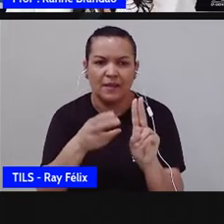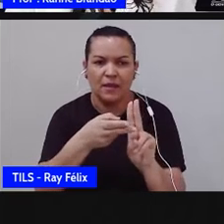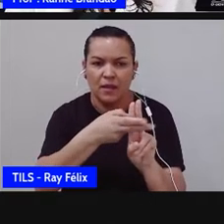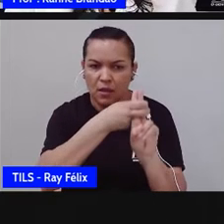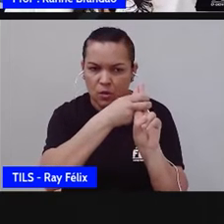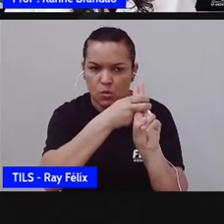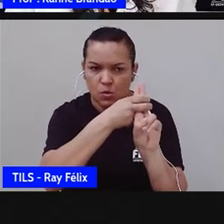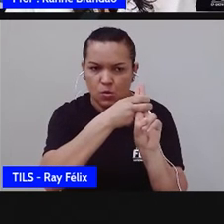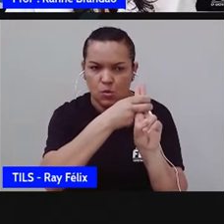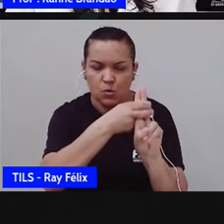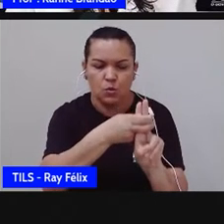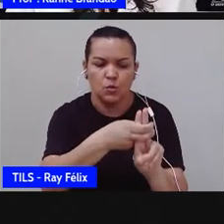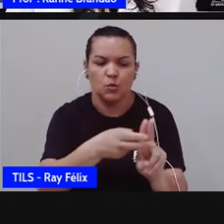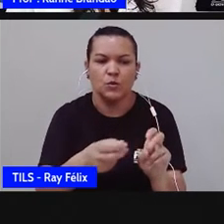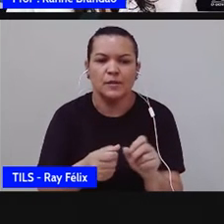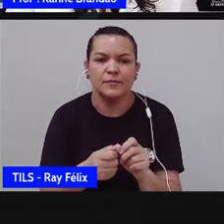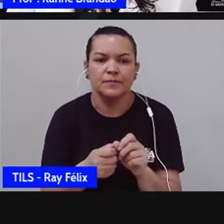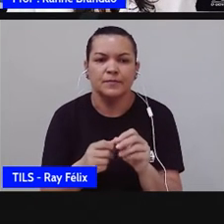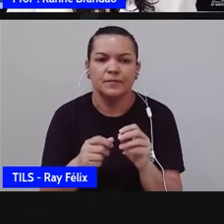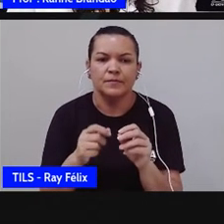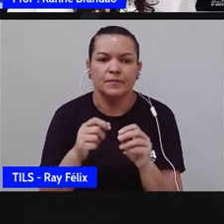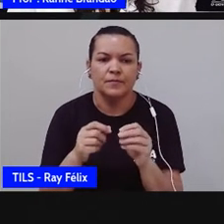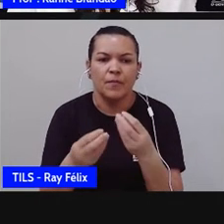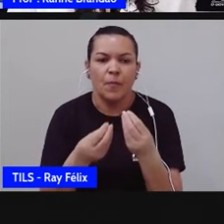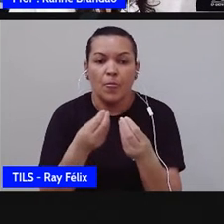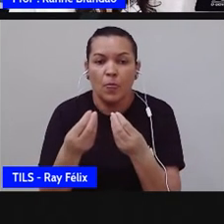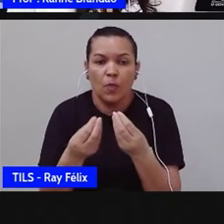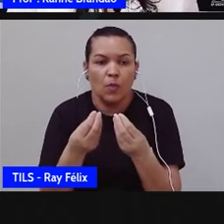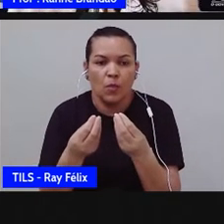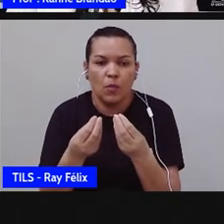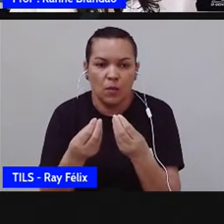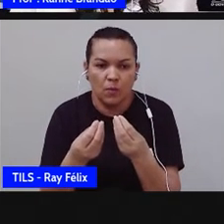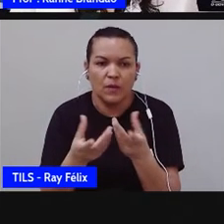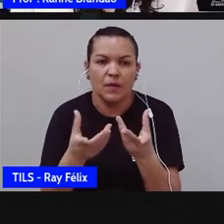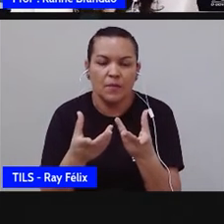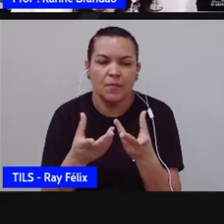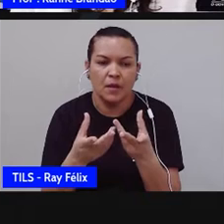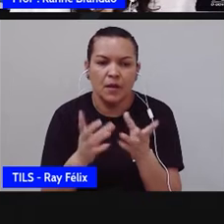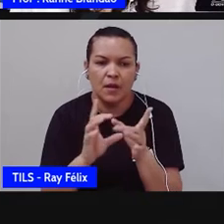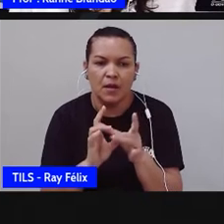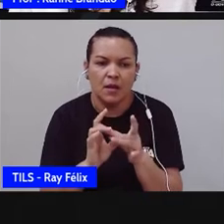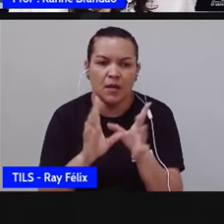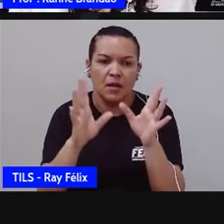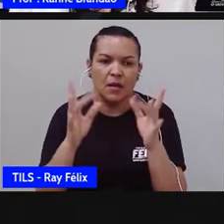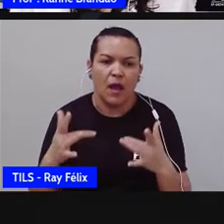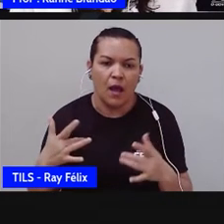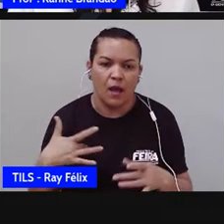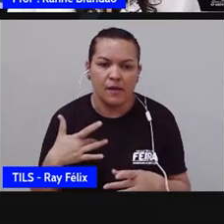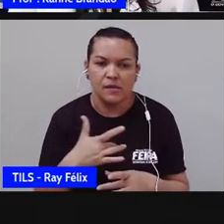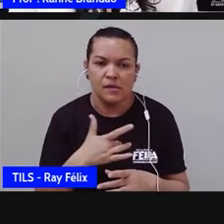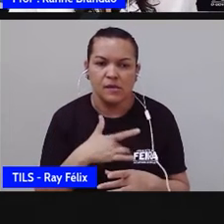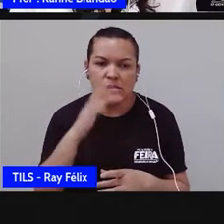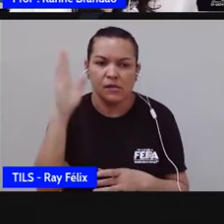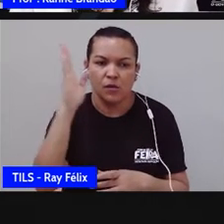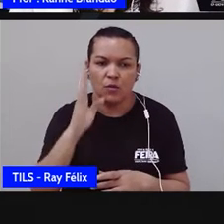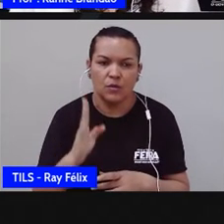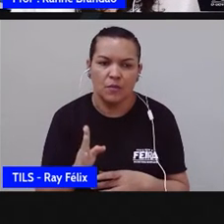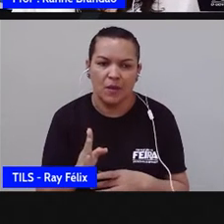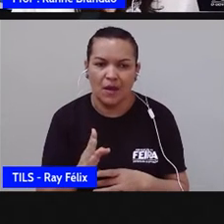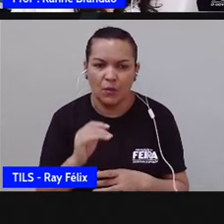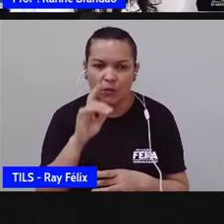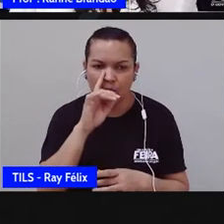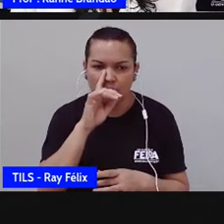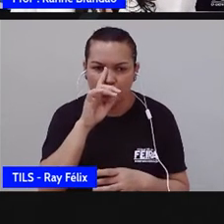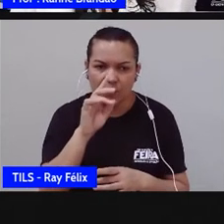o SUS, como resultado da democratização da saúde no Brasil, com acesso integral,